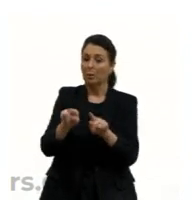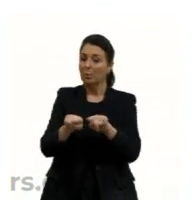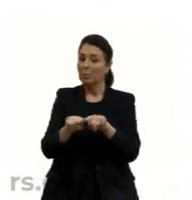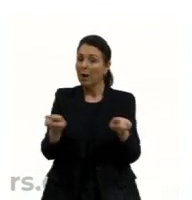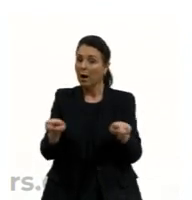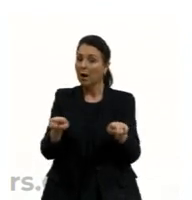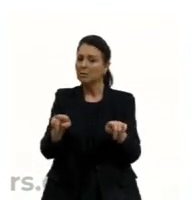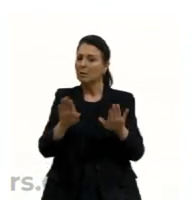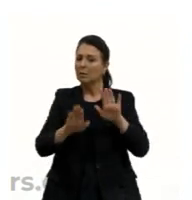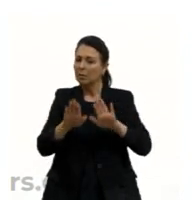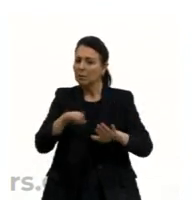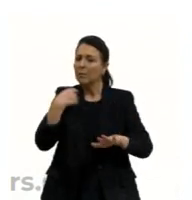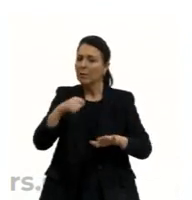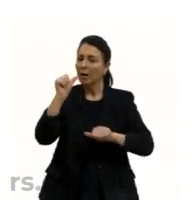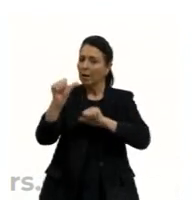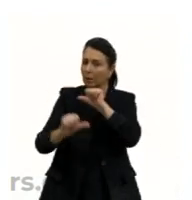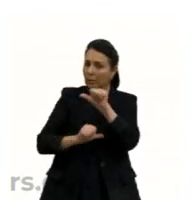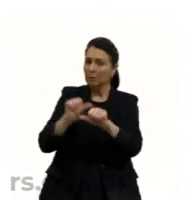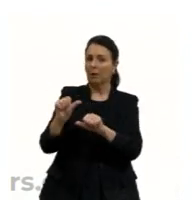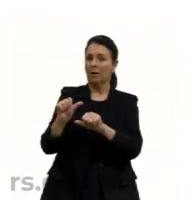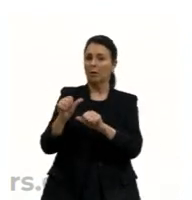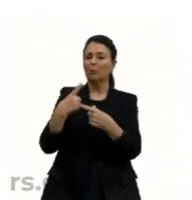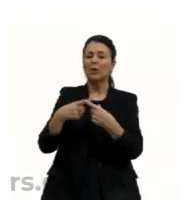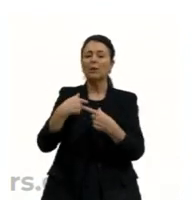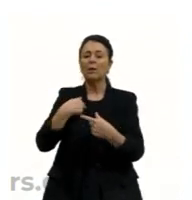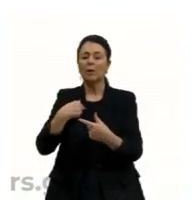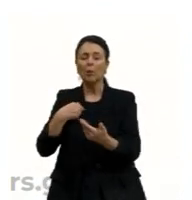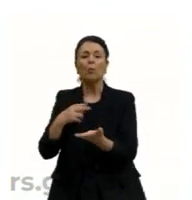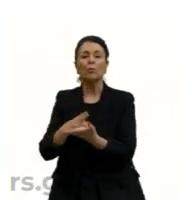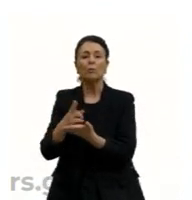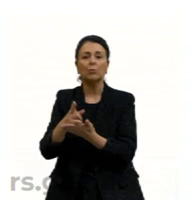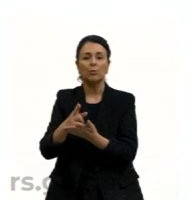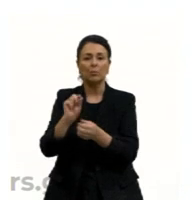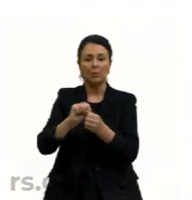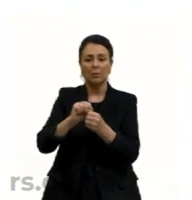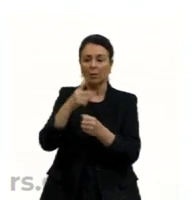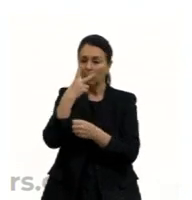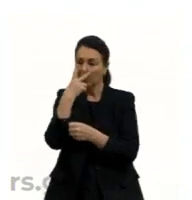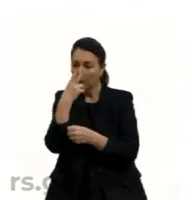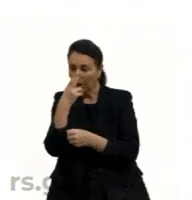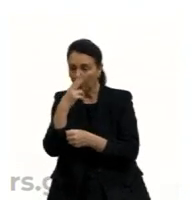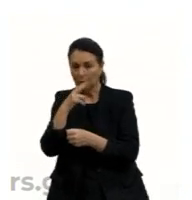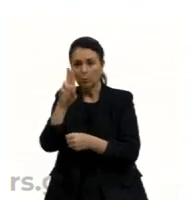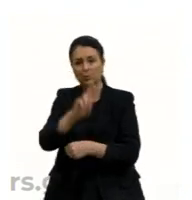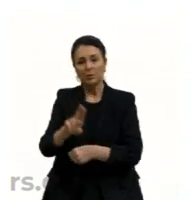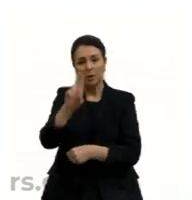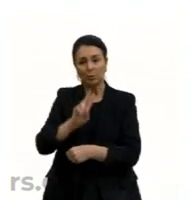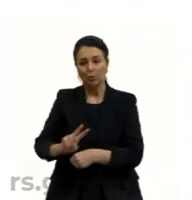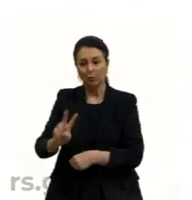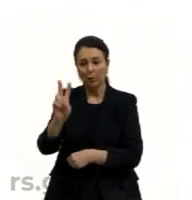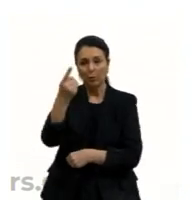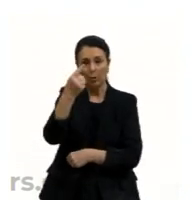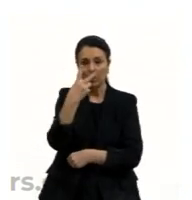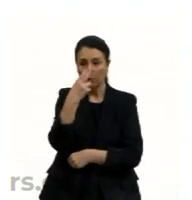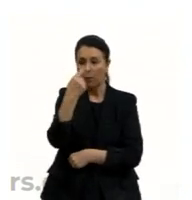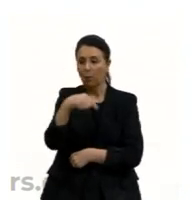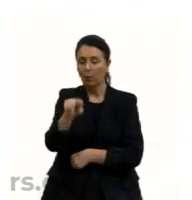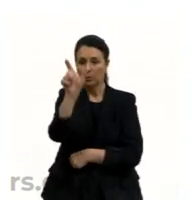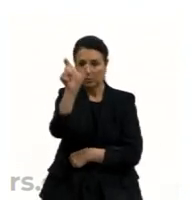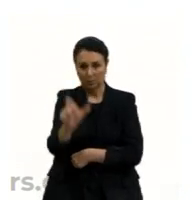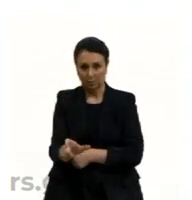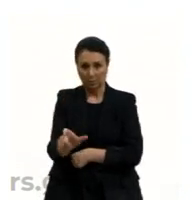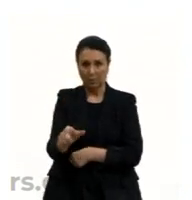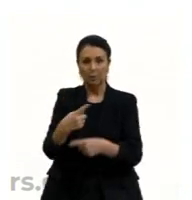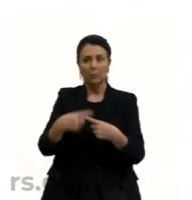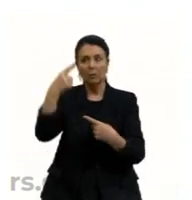eu vou seguir tal valor porque agora eu fiz essa suspensão e eu penso que esse valor é importante e deve